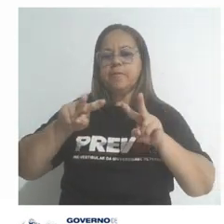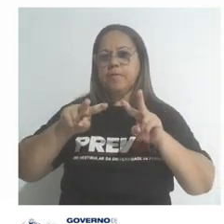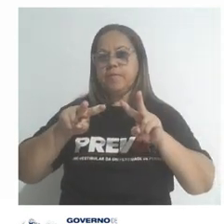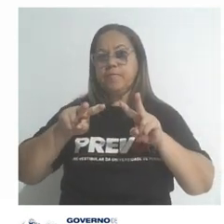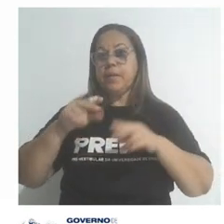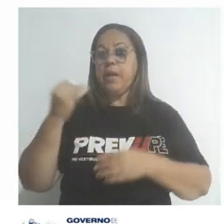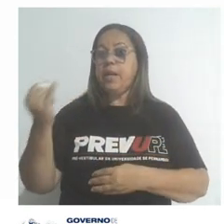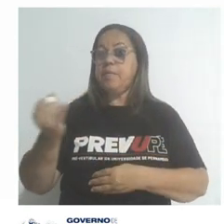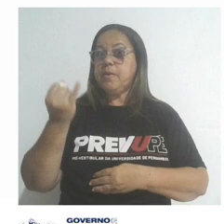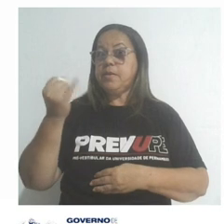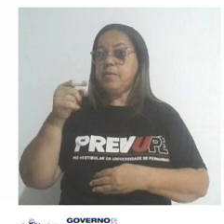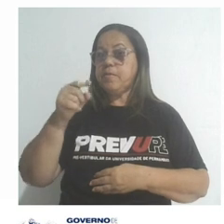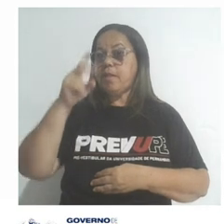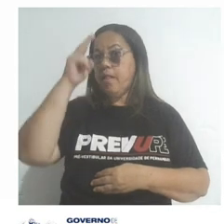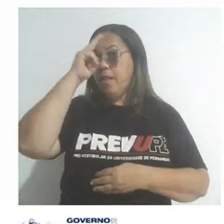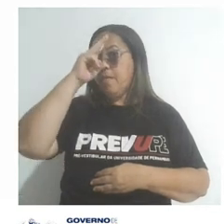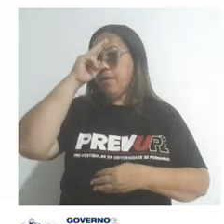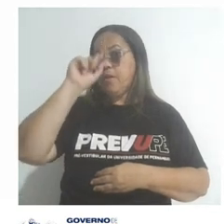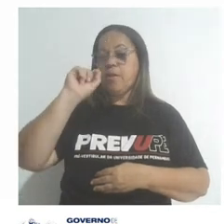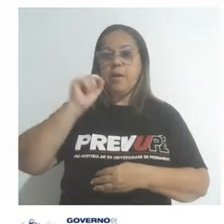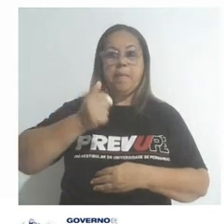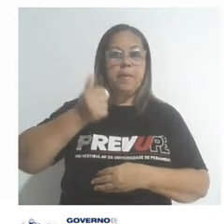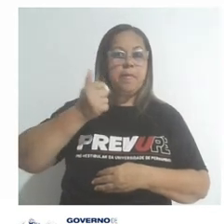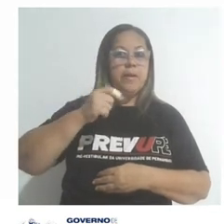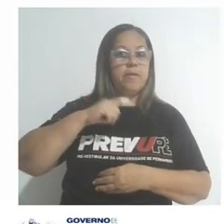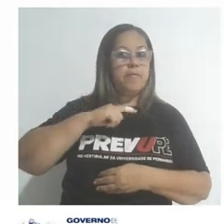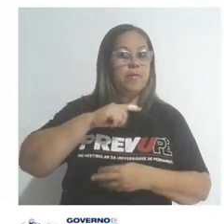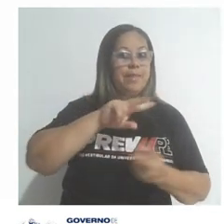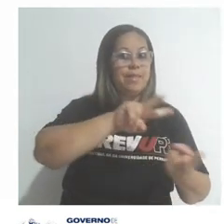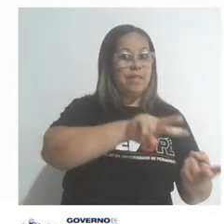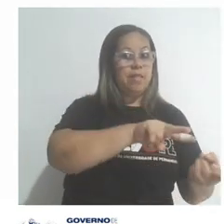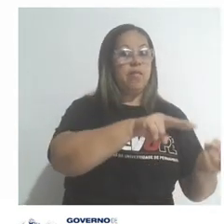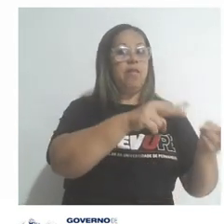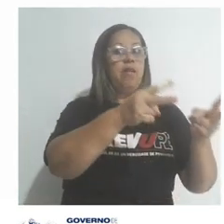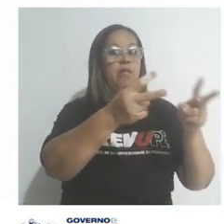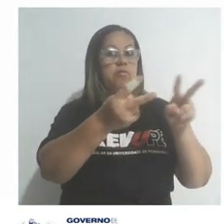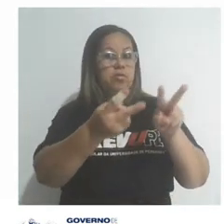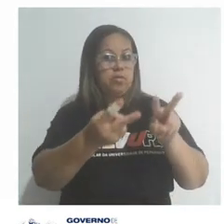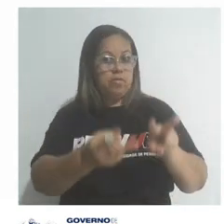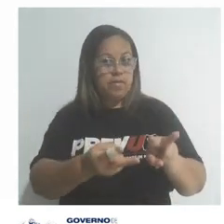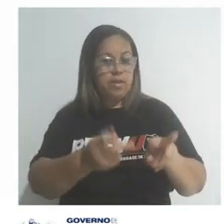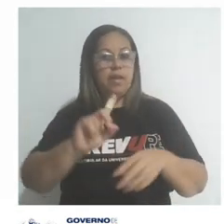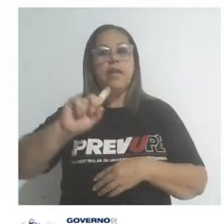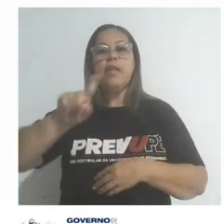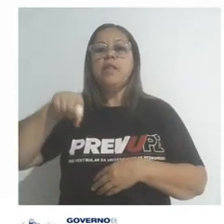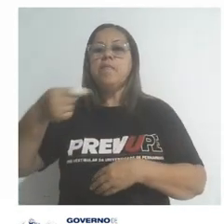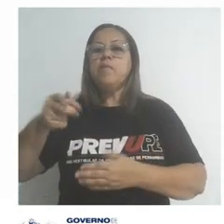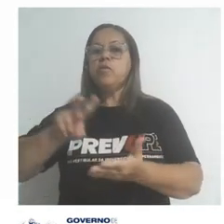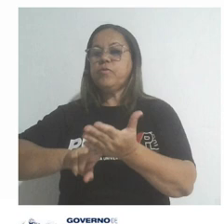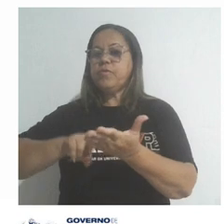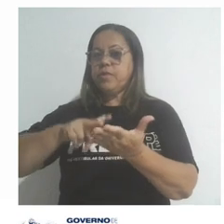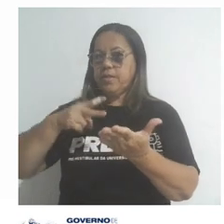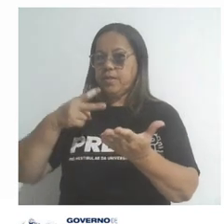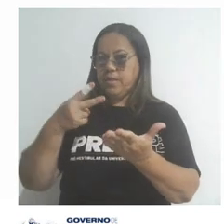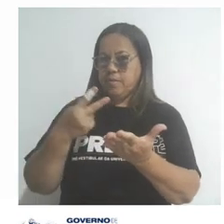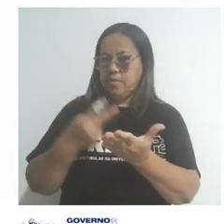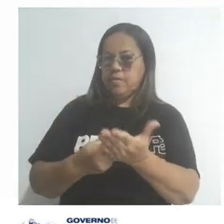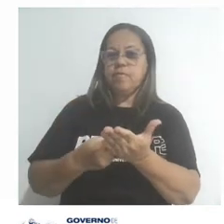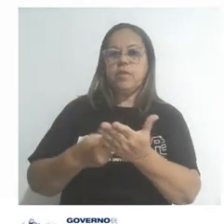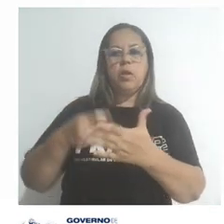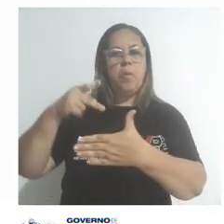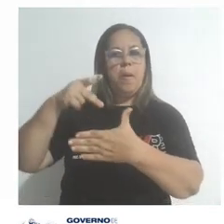É importante, pessoal, vocês lembrarem que primeiro eu vou transcrever a mensagem para depois traduzi-la em uma